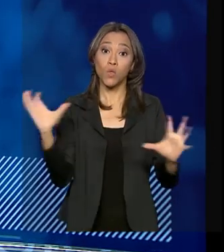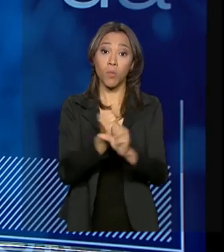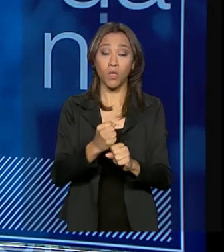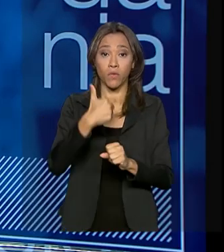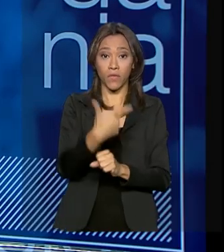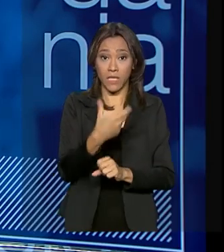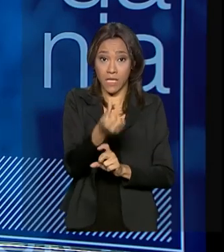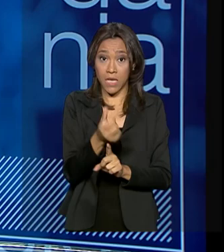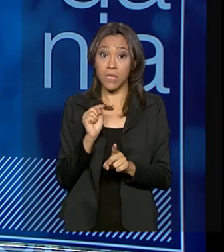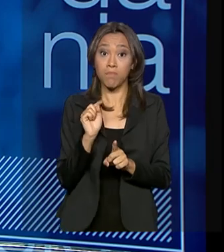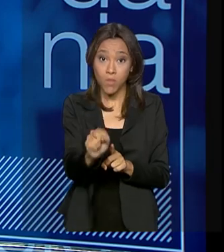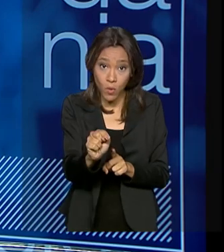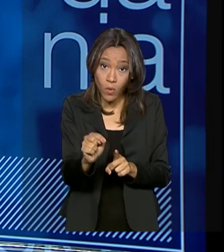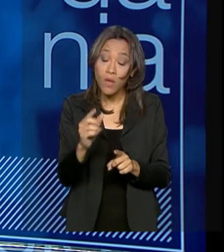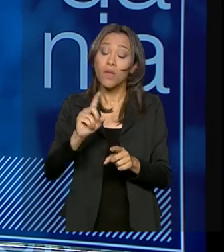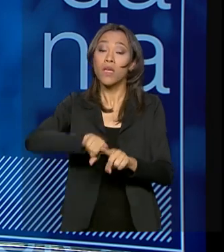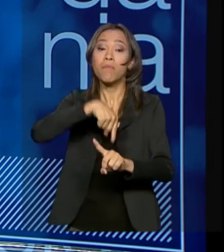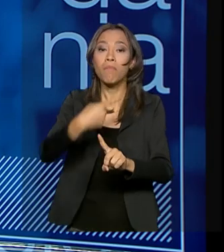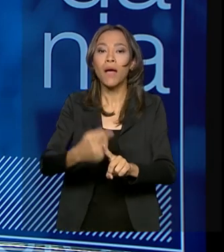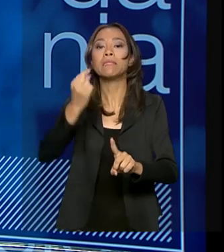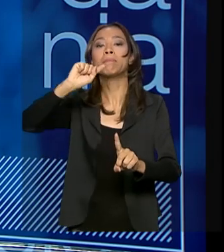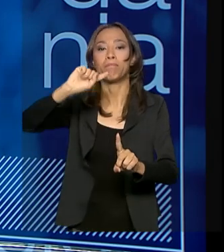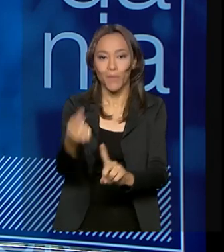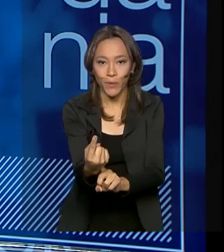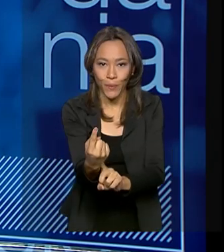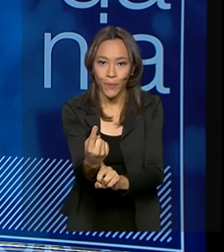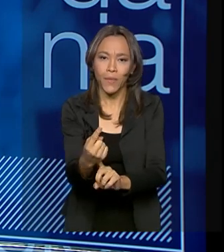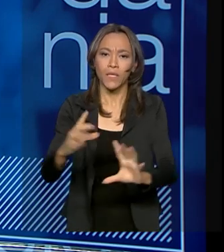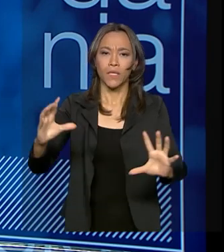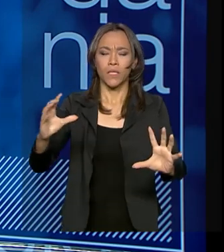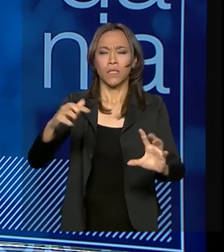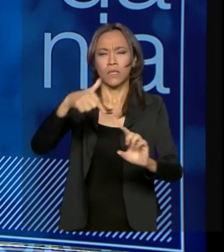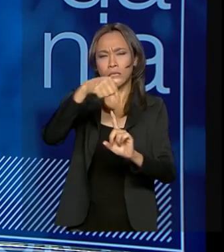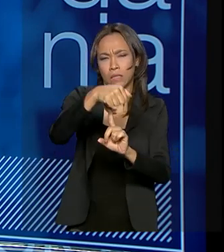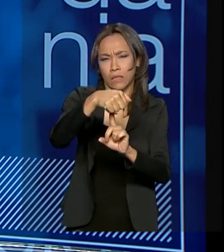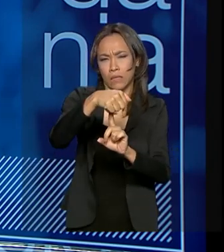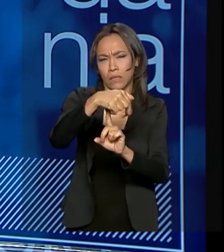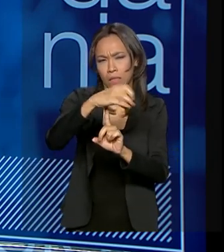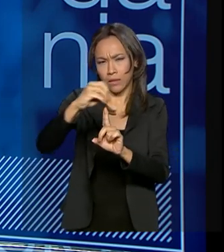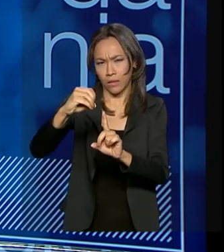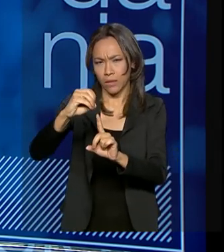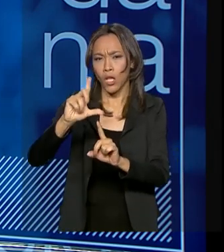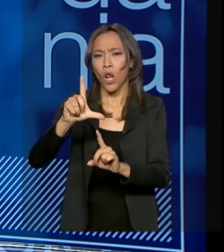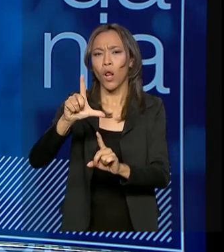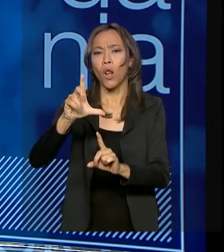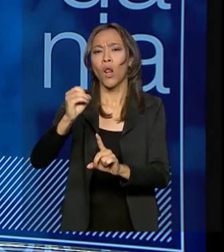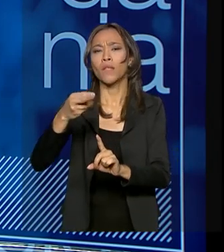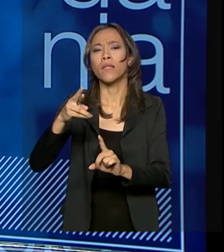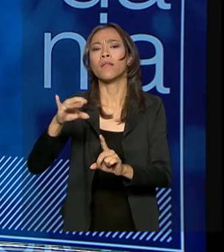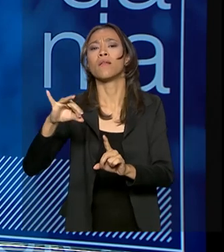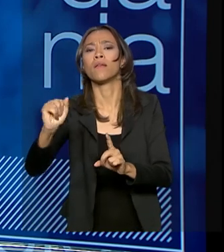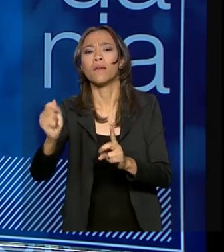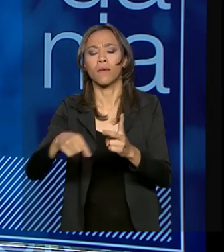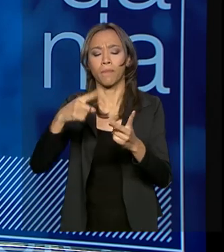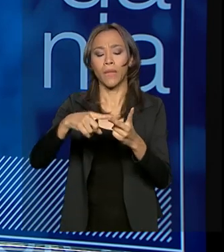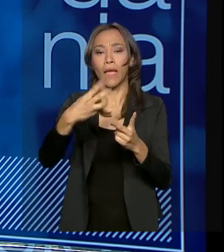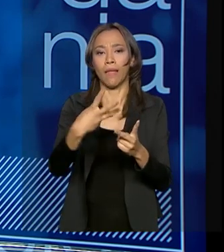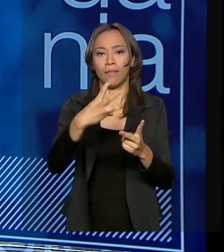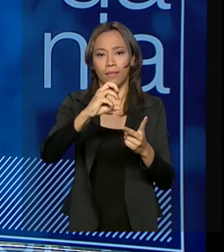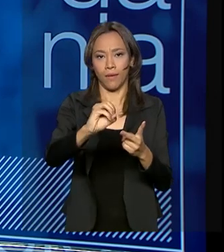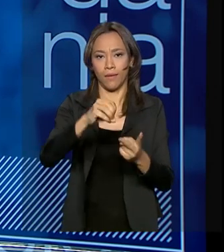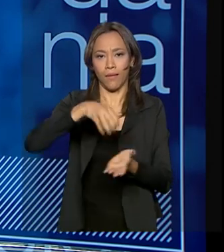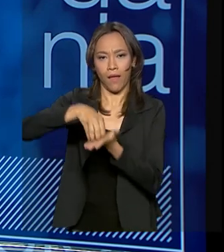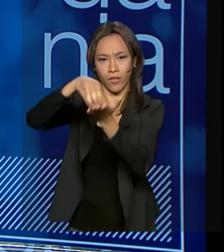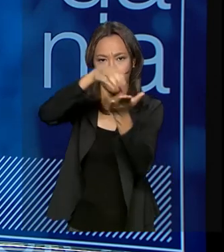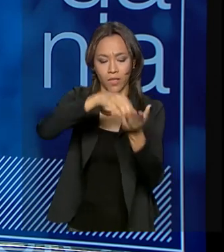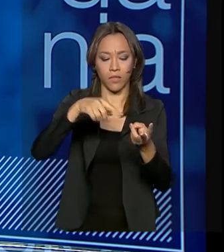venda e vamos abrir mais 1.700 lotéricos, 30 agências e